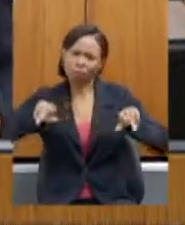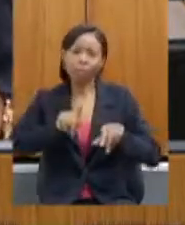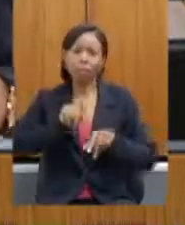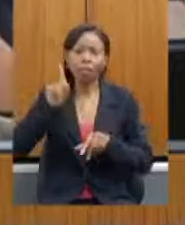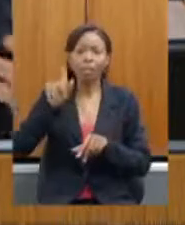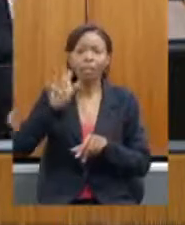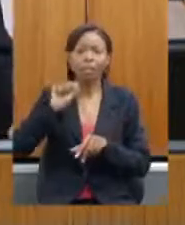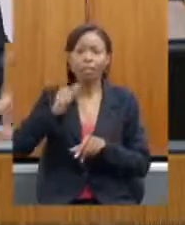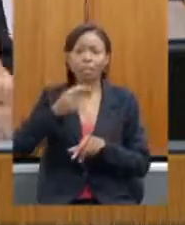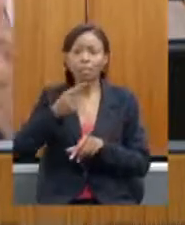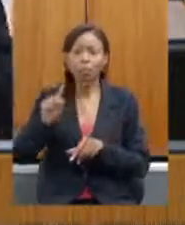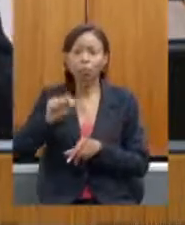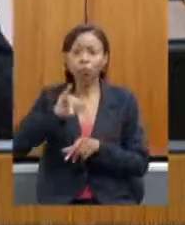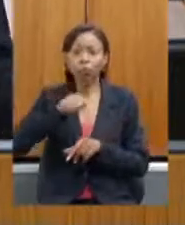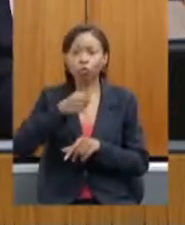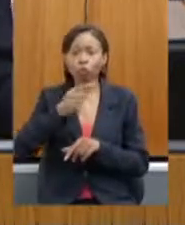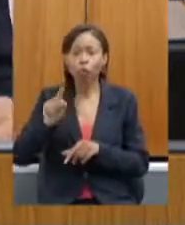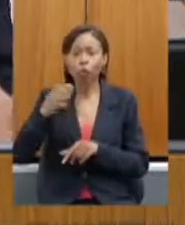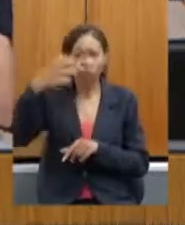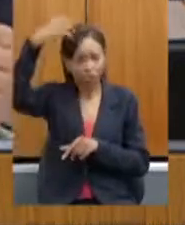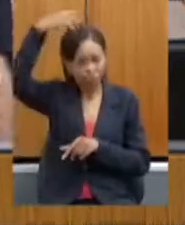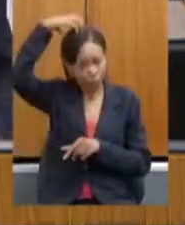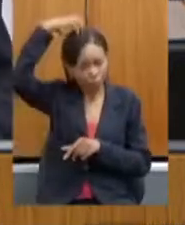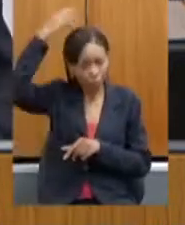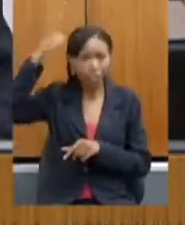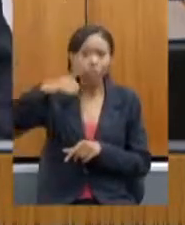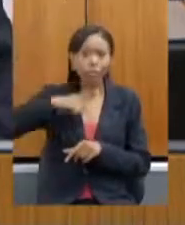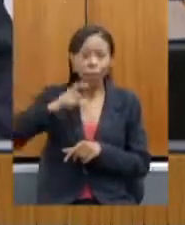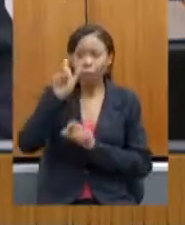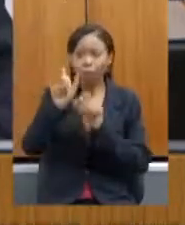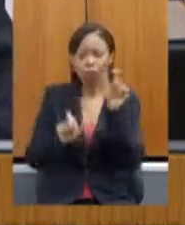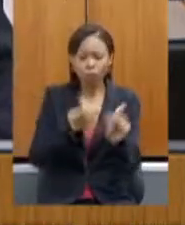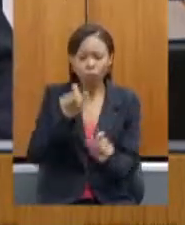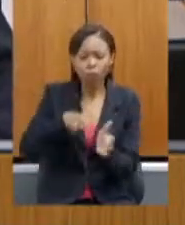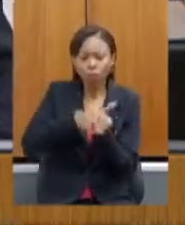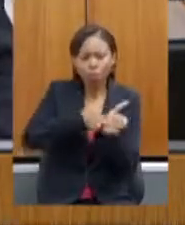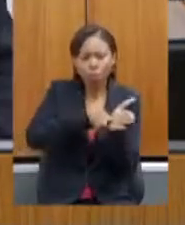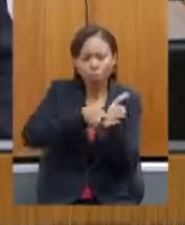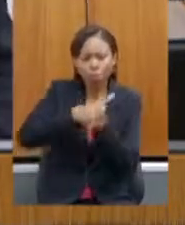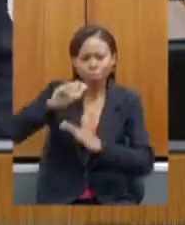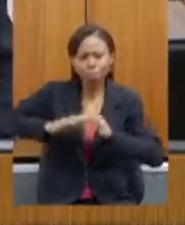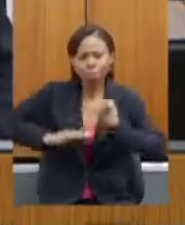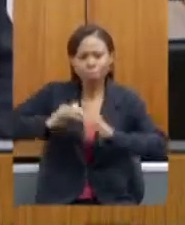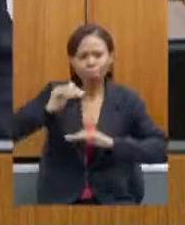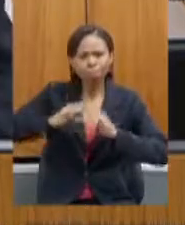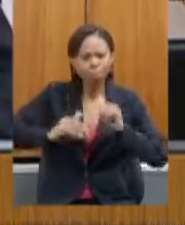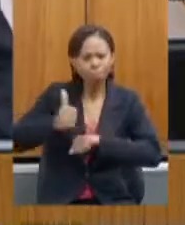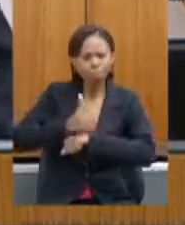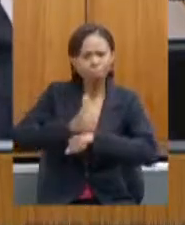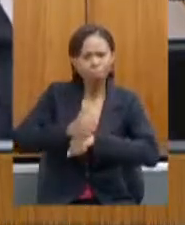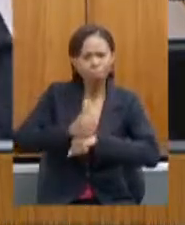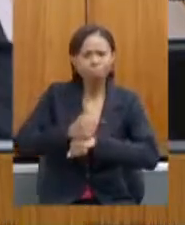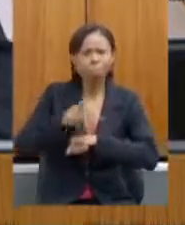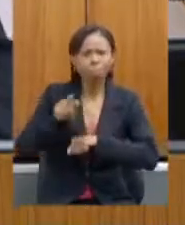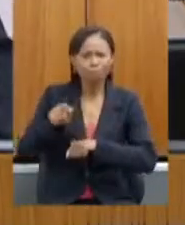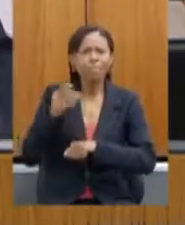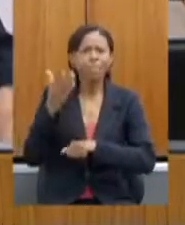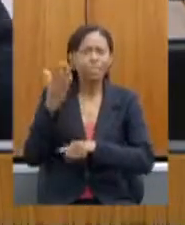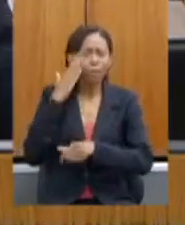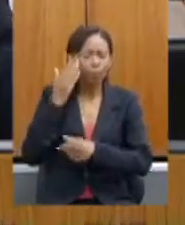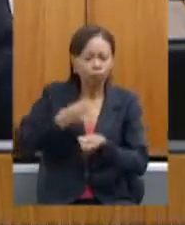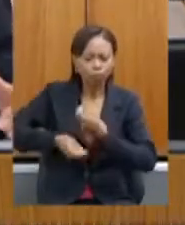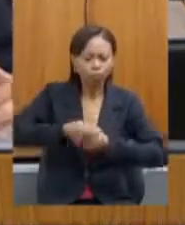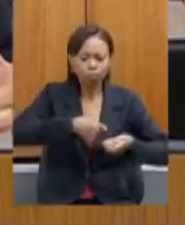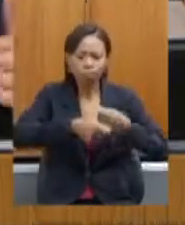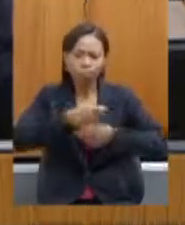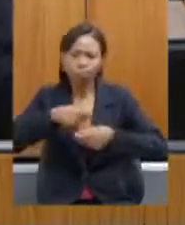pesquisadores pessoas qualificadas que levantam essa esse enorme potencial econômico para o nosso